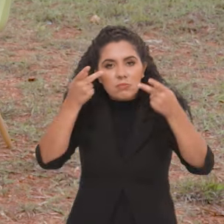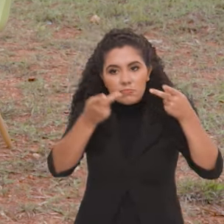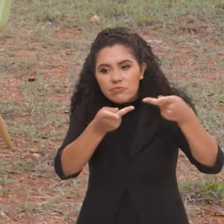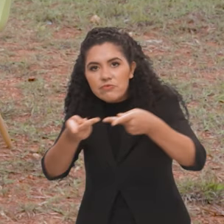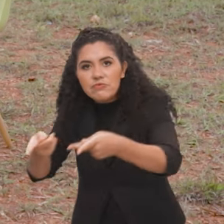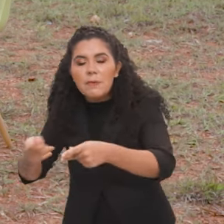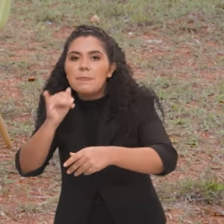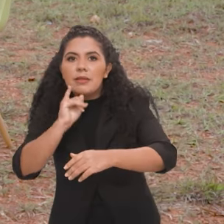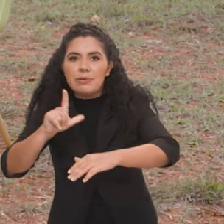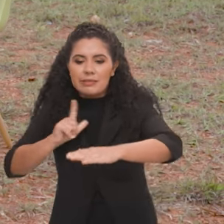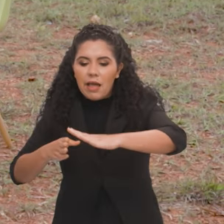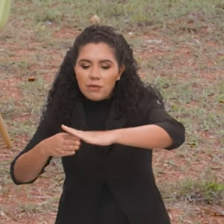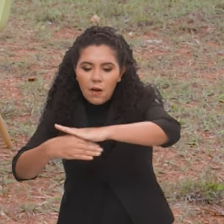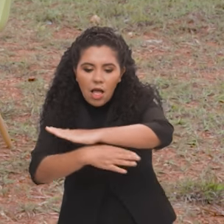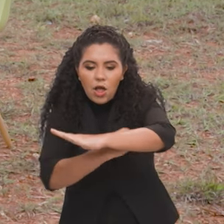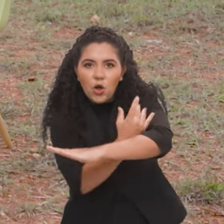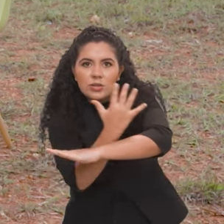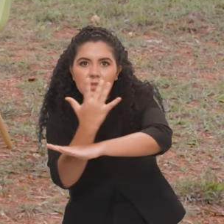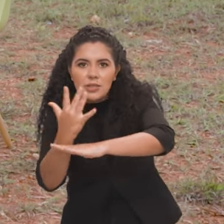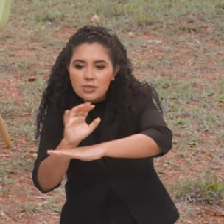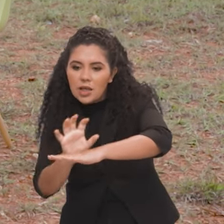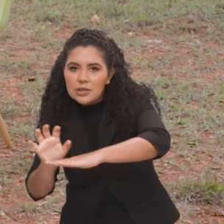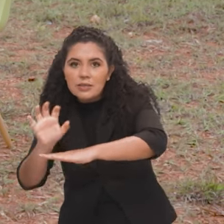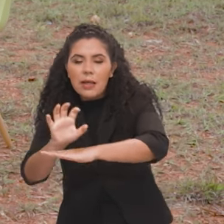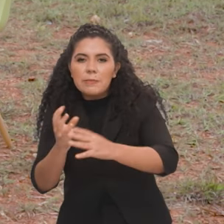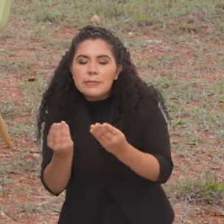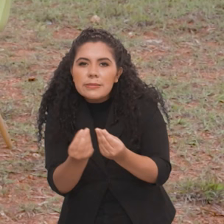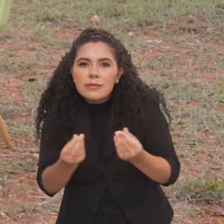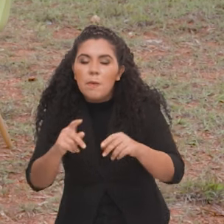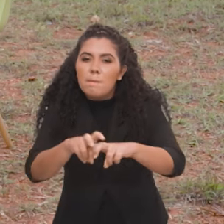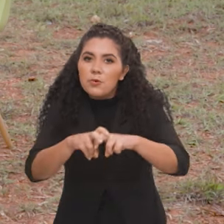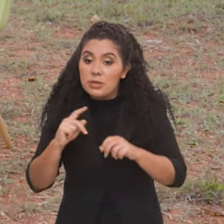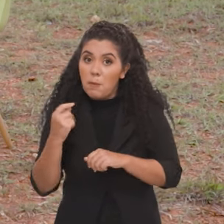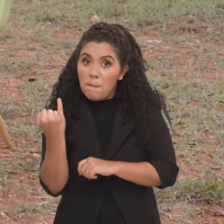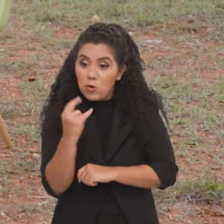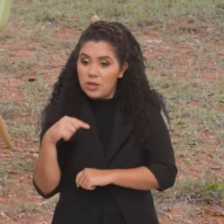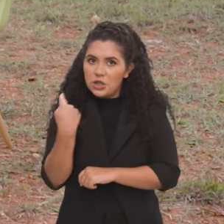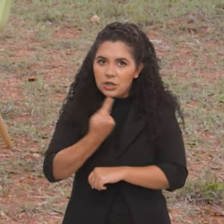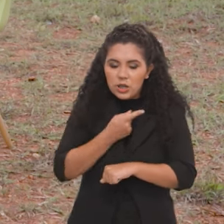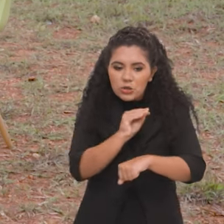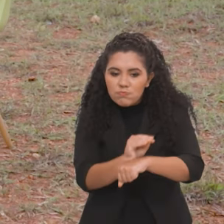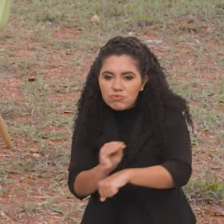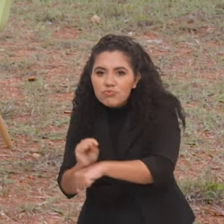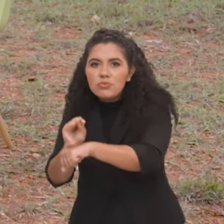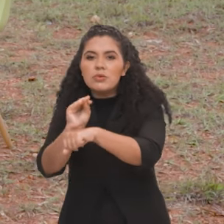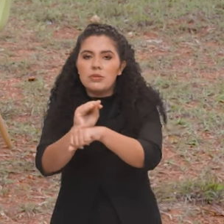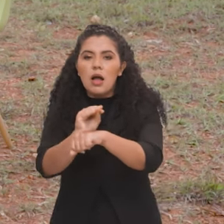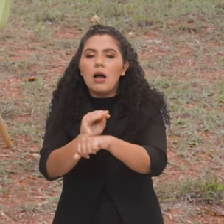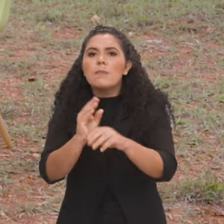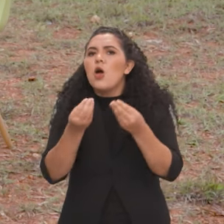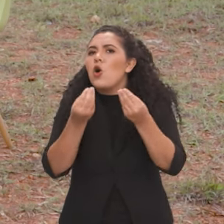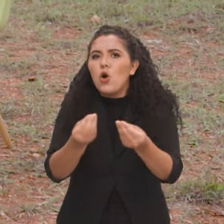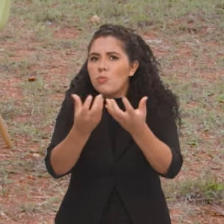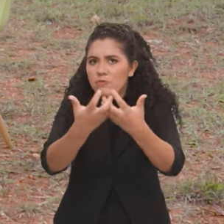ecossistema sensível. Portanto, é importante a gente fazer essa gestão. E a gente faz essa gestão a partir do